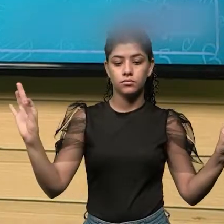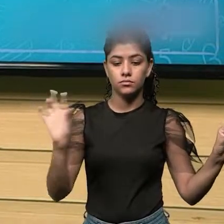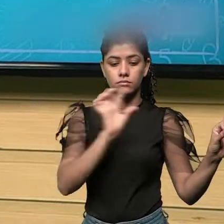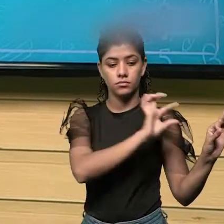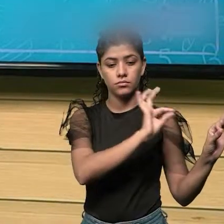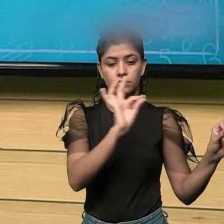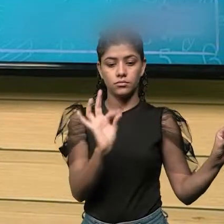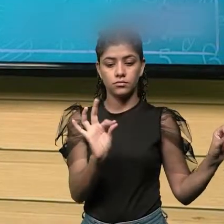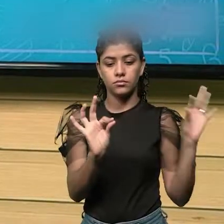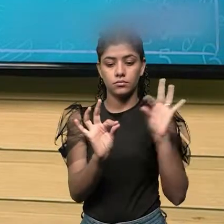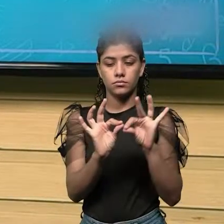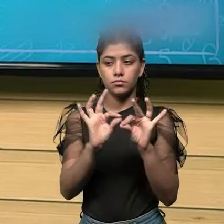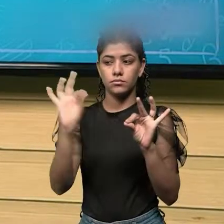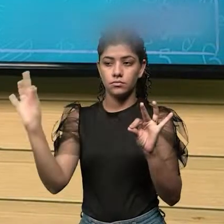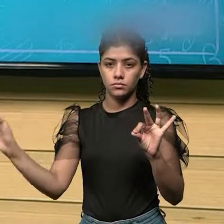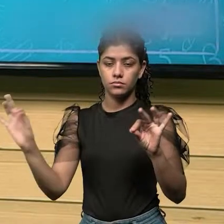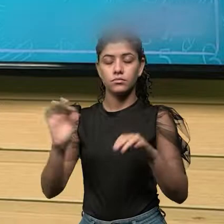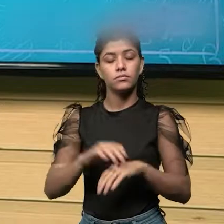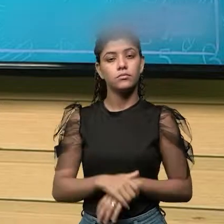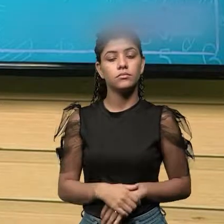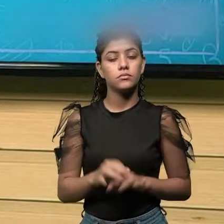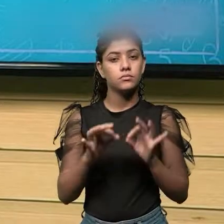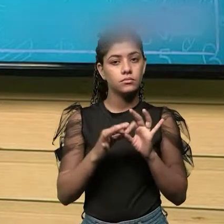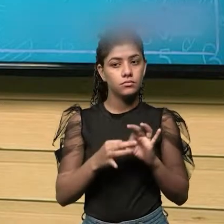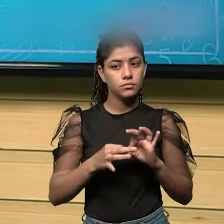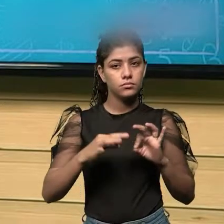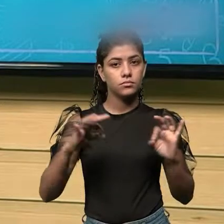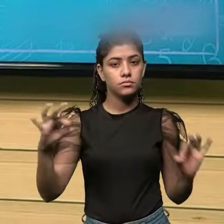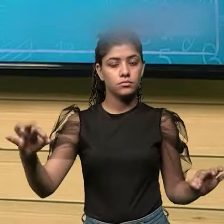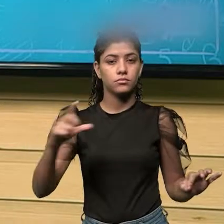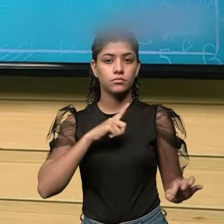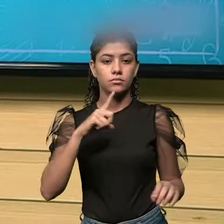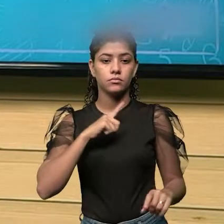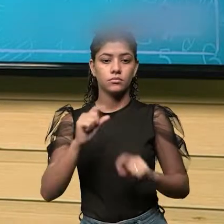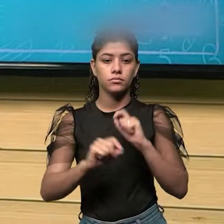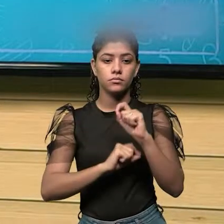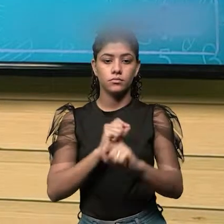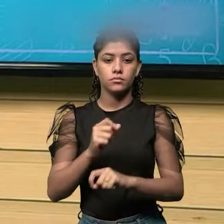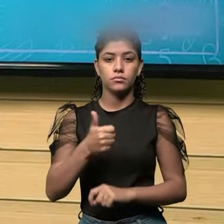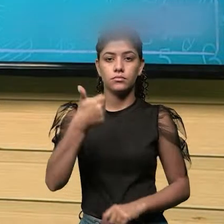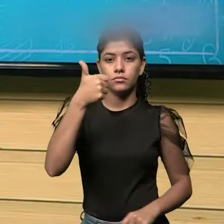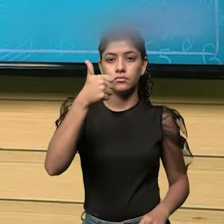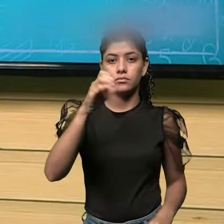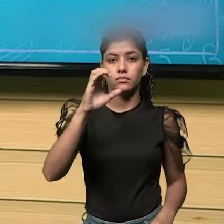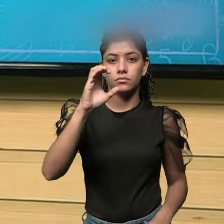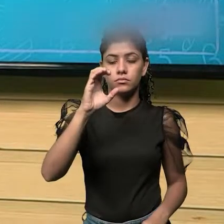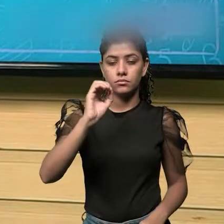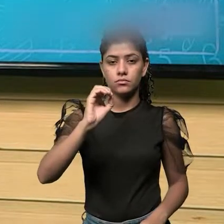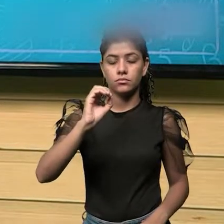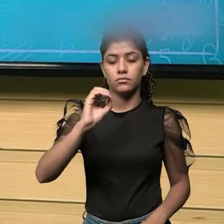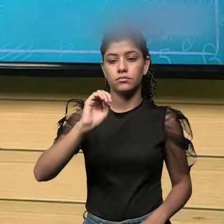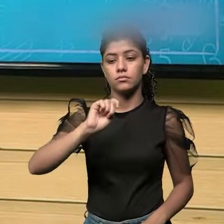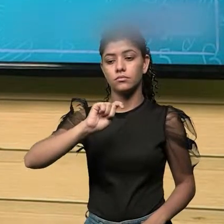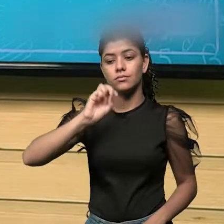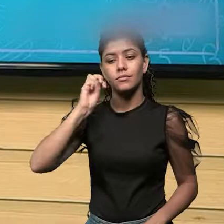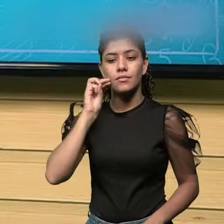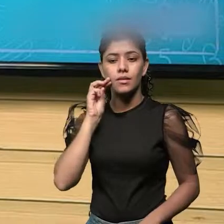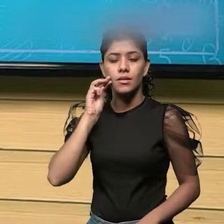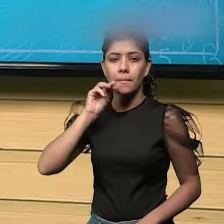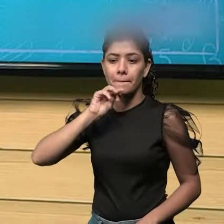centro da Terra. E essa distância equivaleria a 10 milhões de metros.